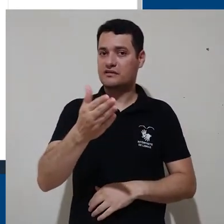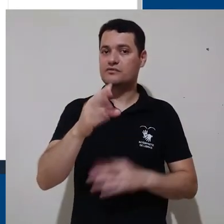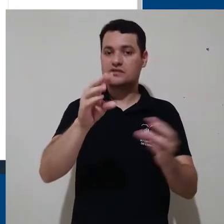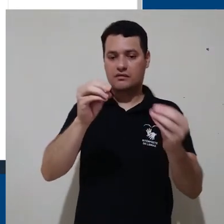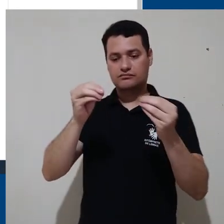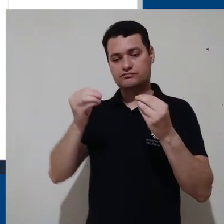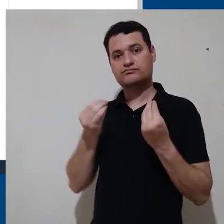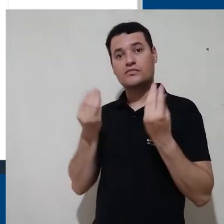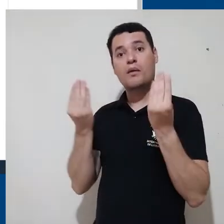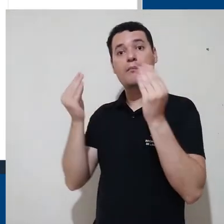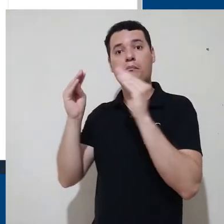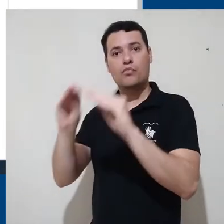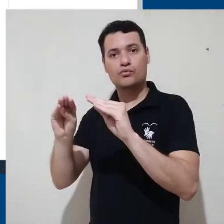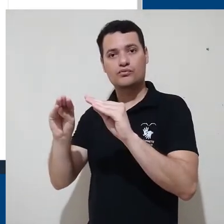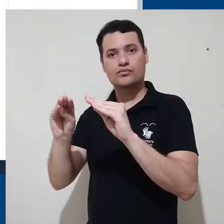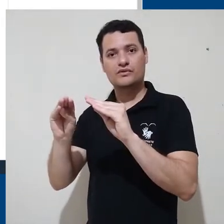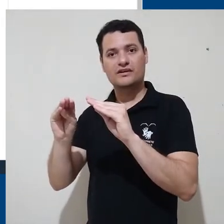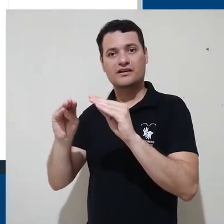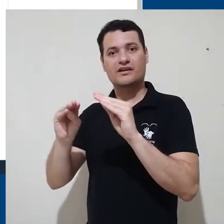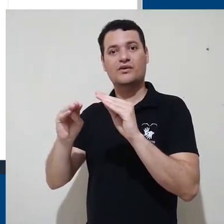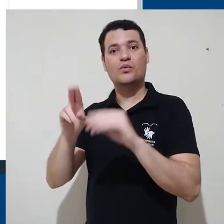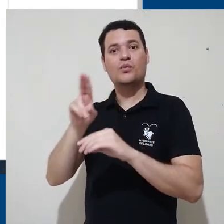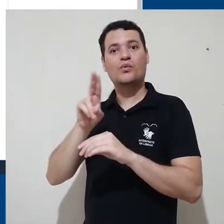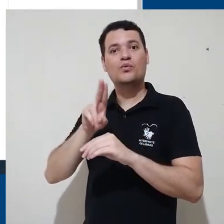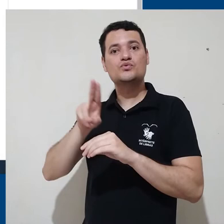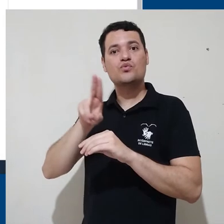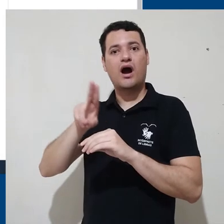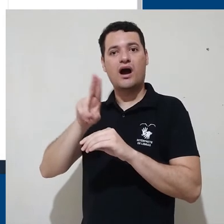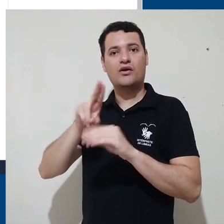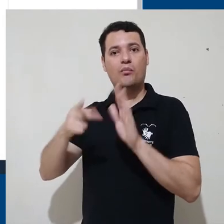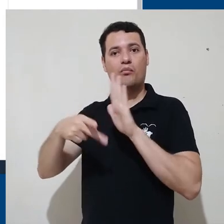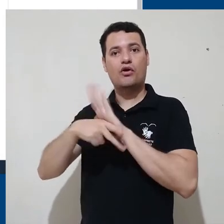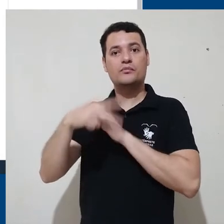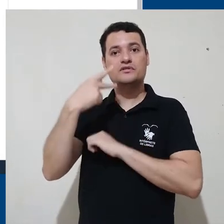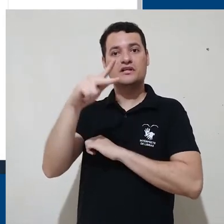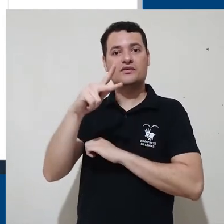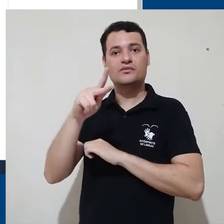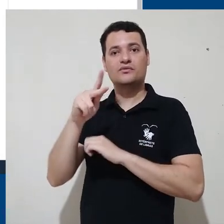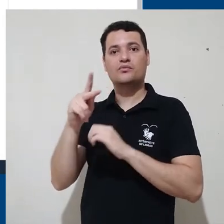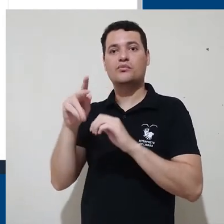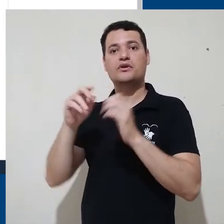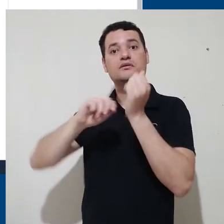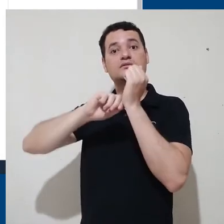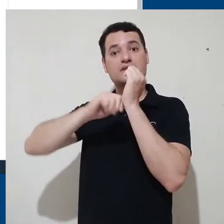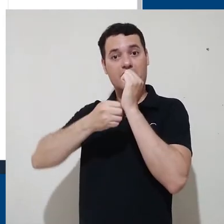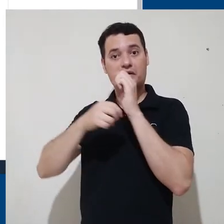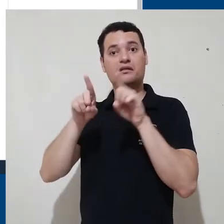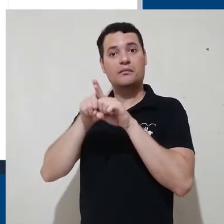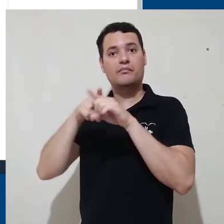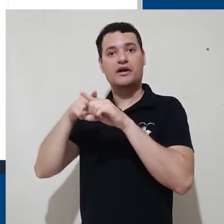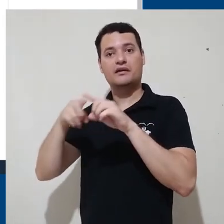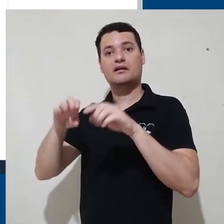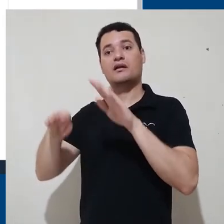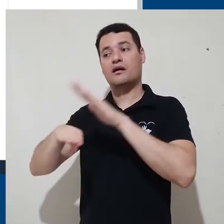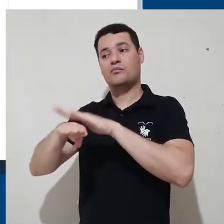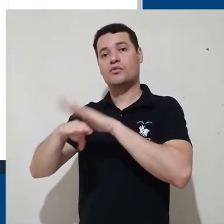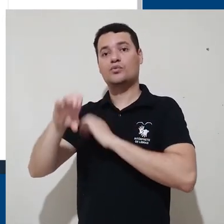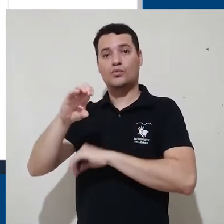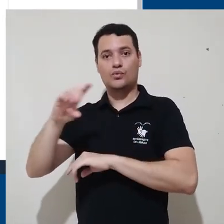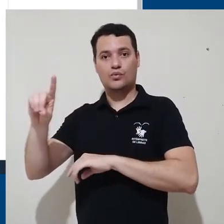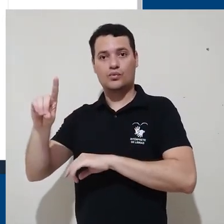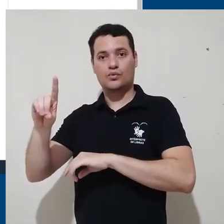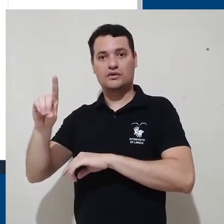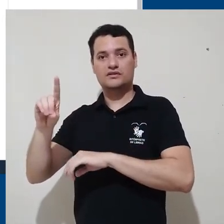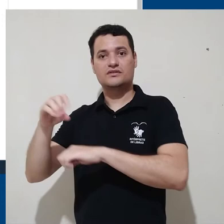à SEAD como seu identificador de usuário e acessará com a senha que lhe será enviada